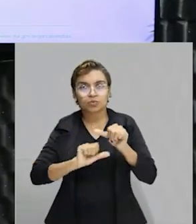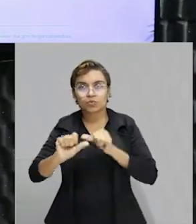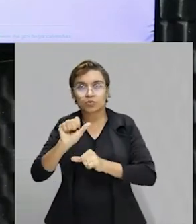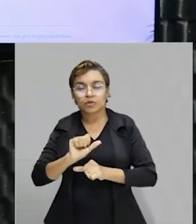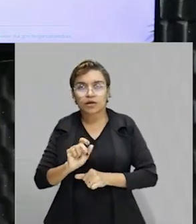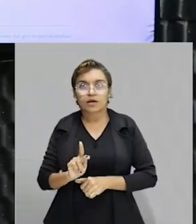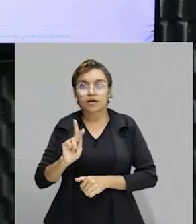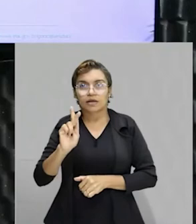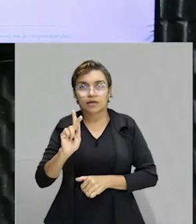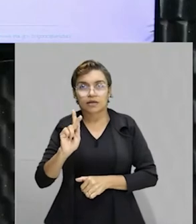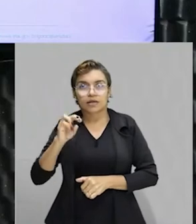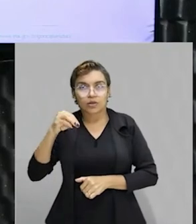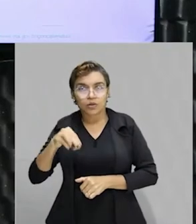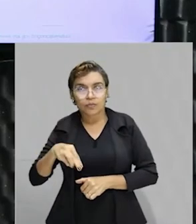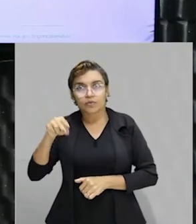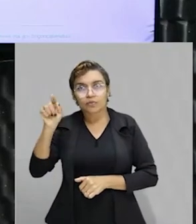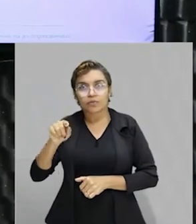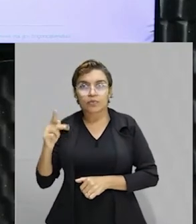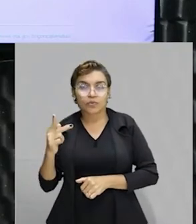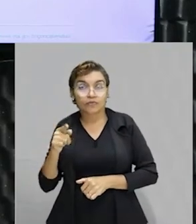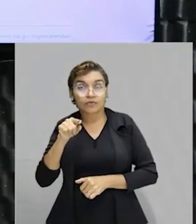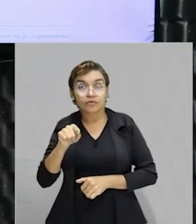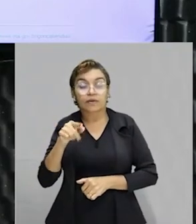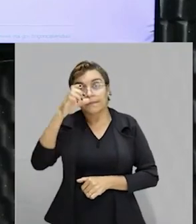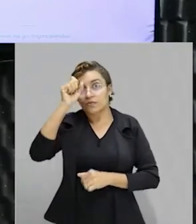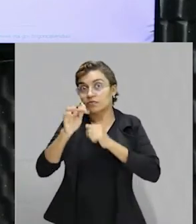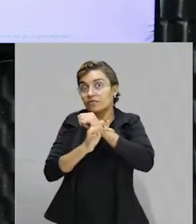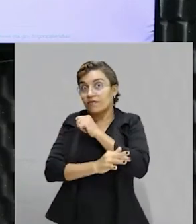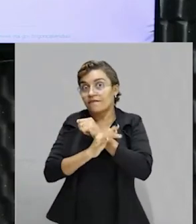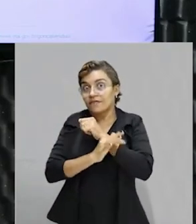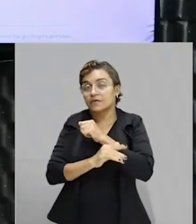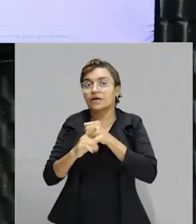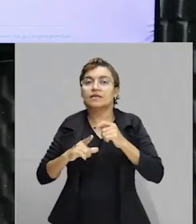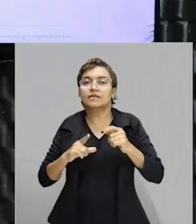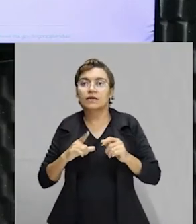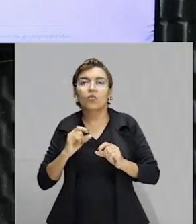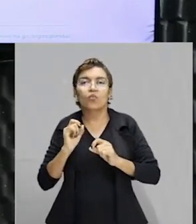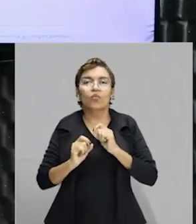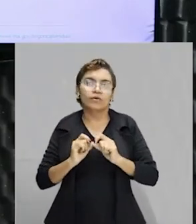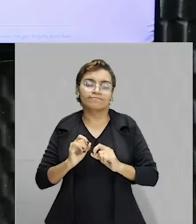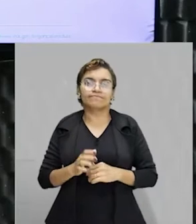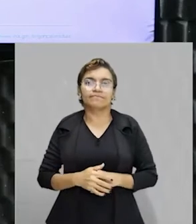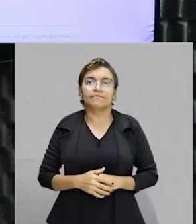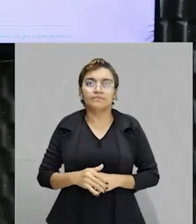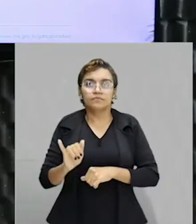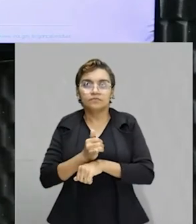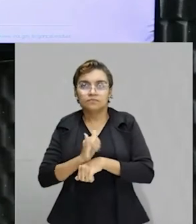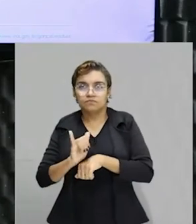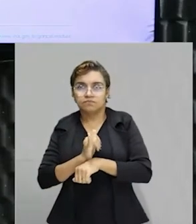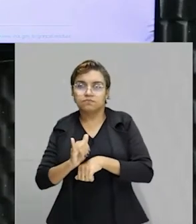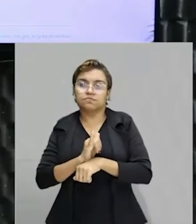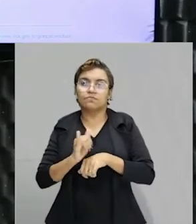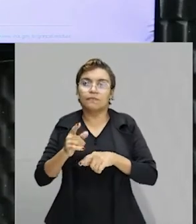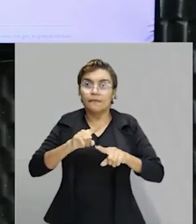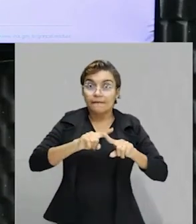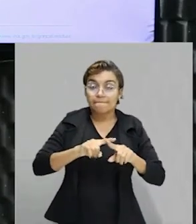-versa, né? Você aprendeu lá, né, na física que tem um procedimento ou de multiplicação ou de divisão,